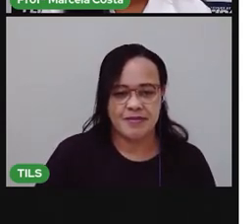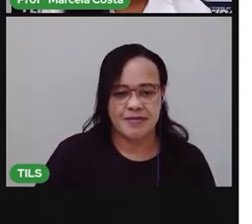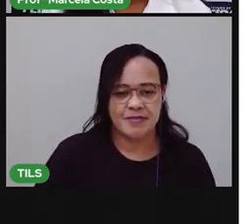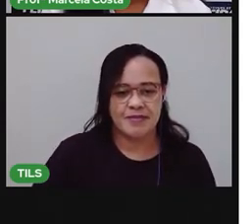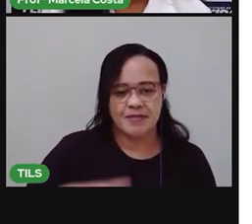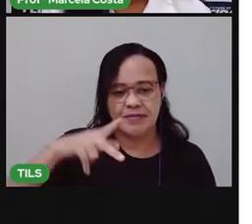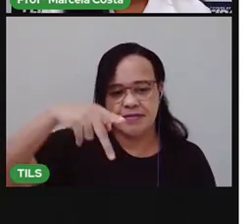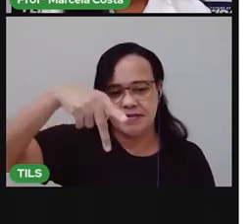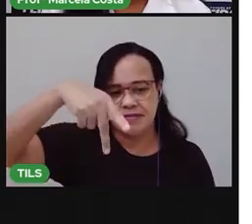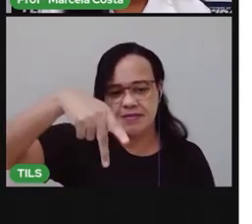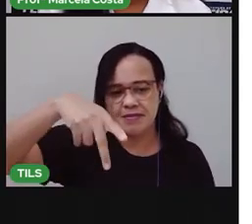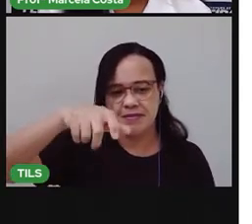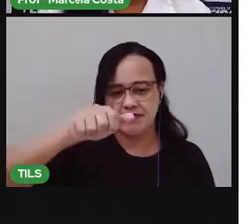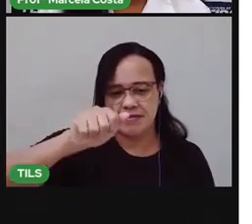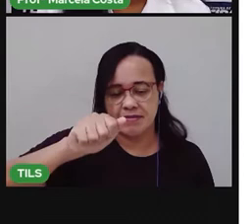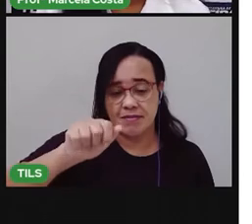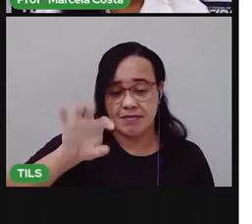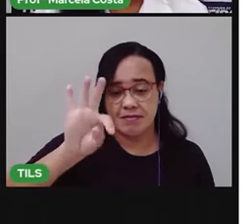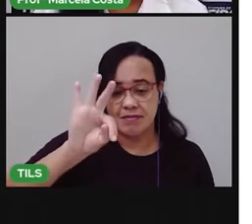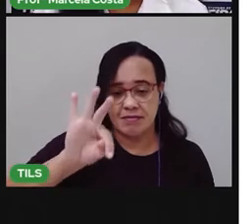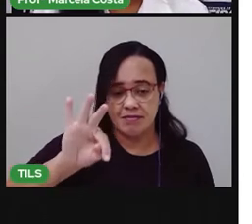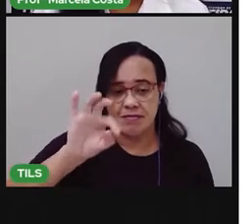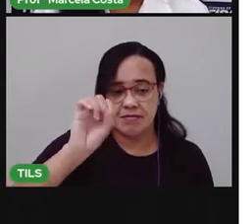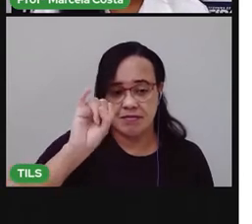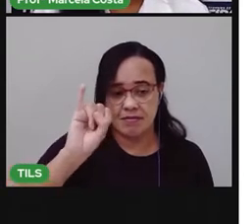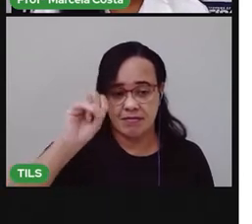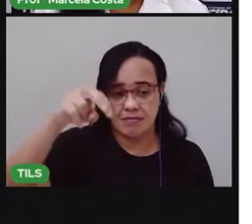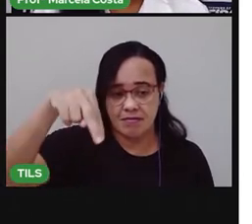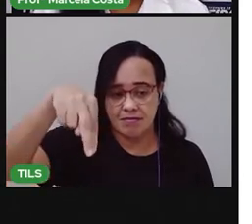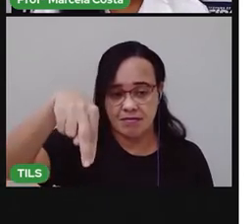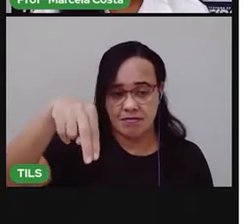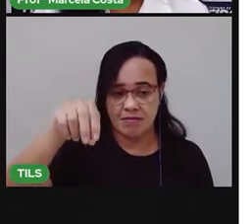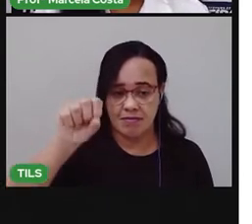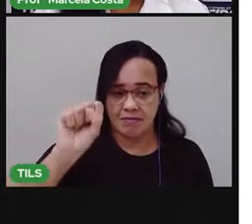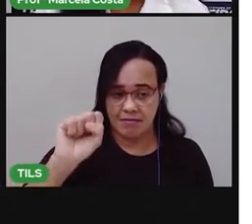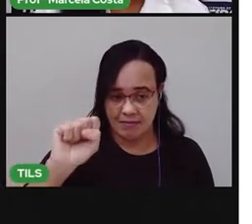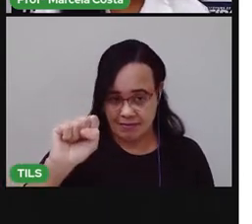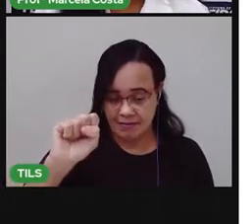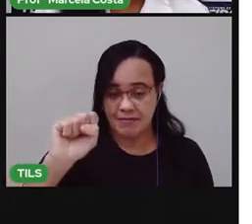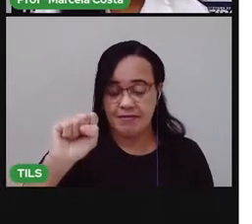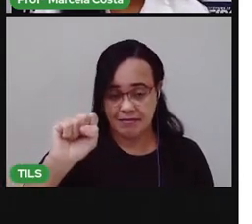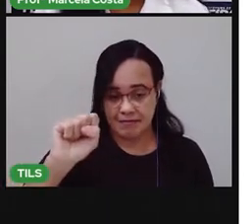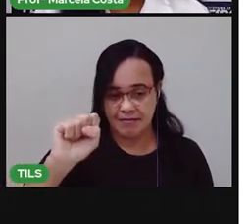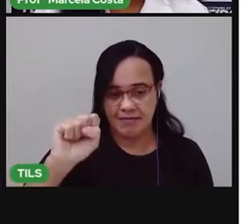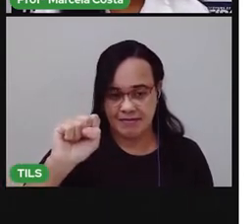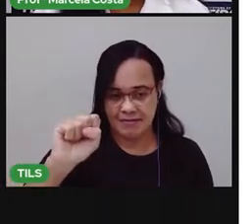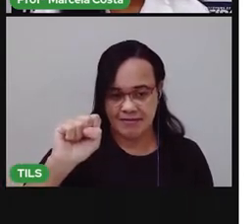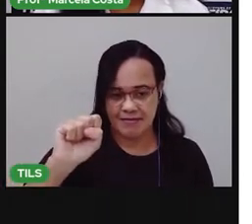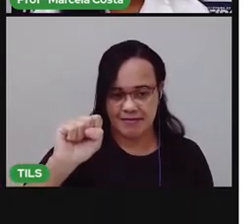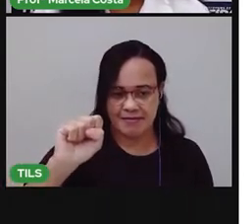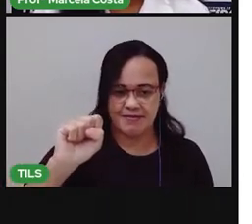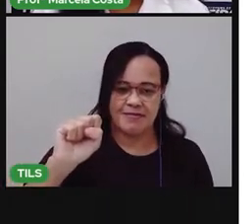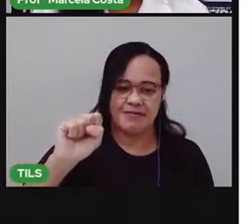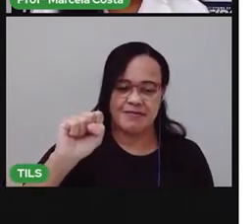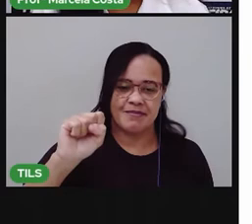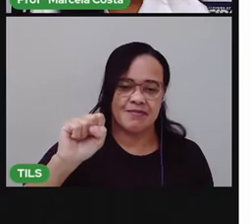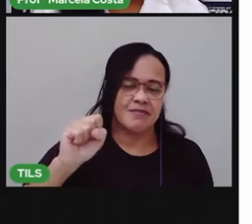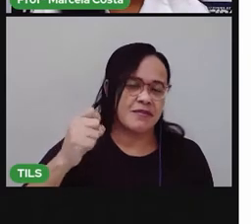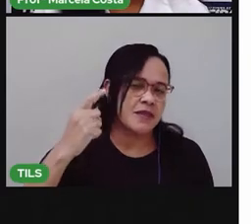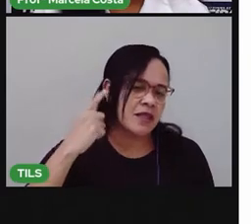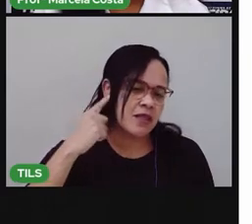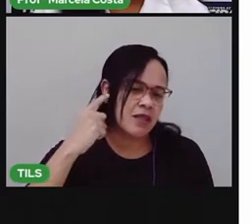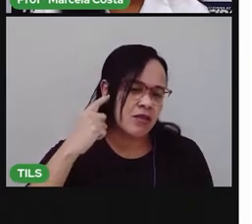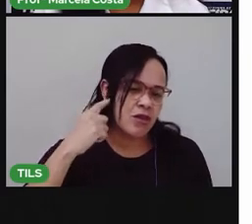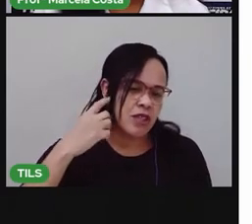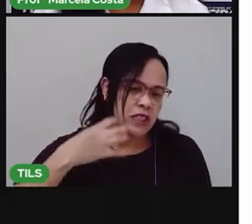É o patins. Olha. Pá-tim. Qual é o som